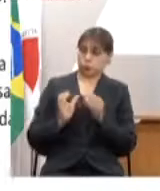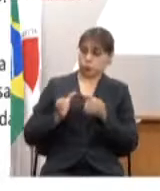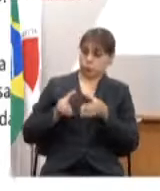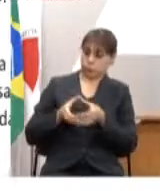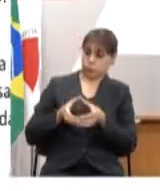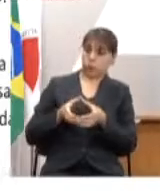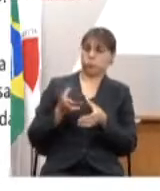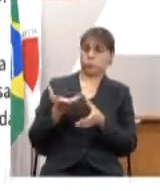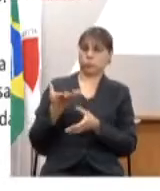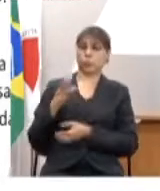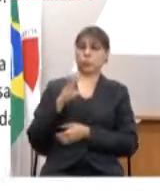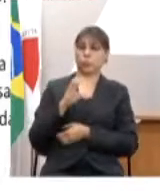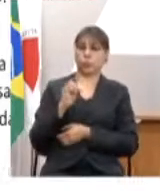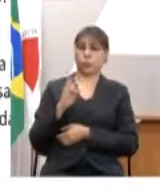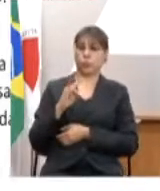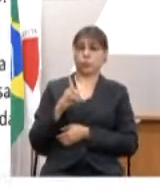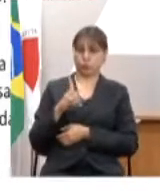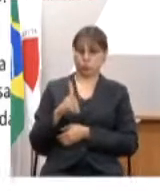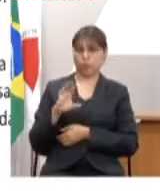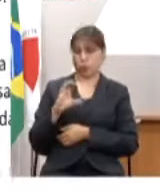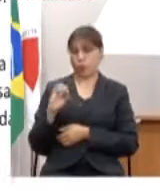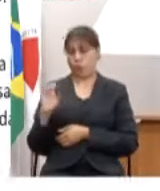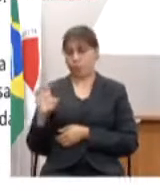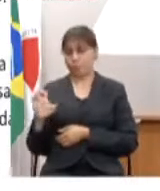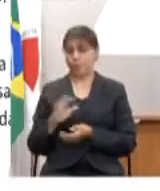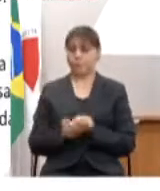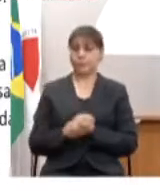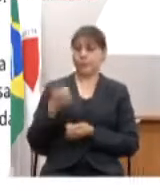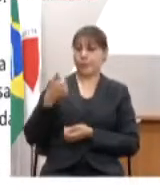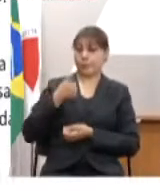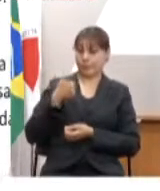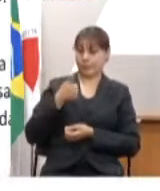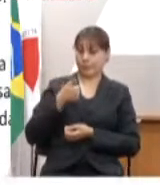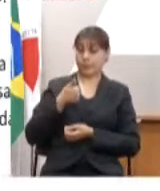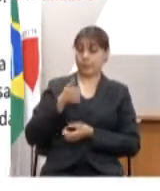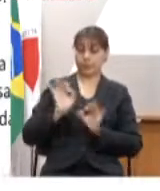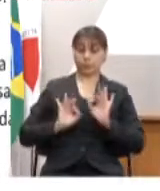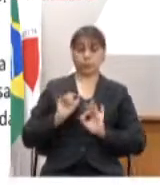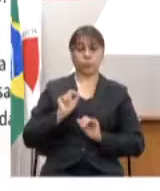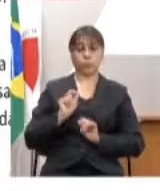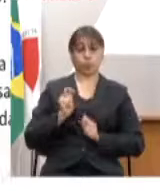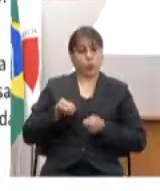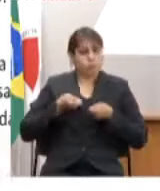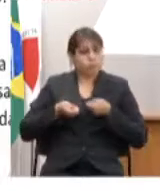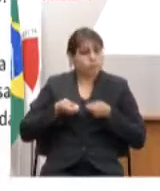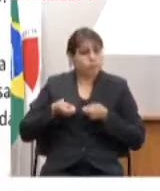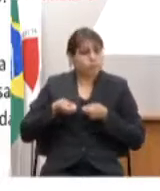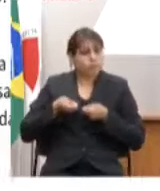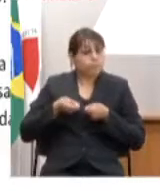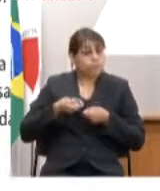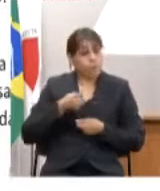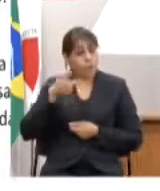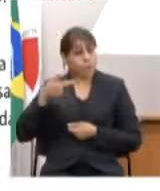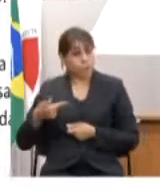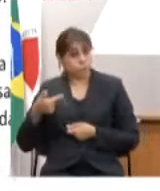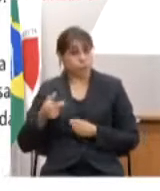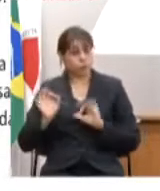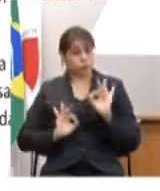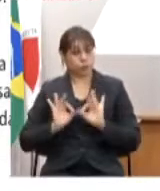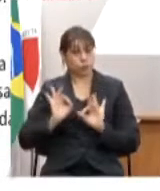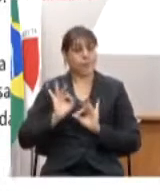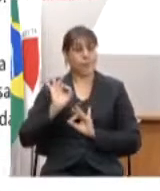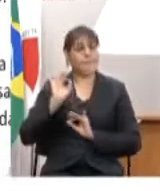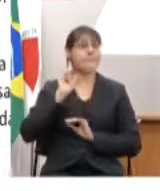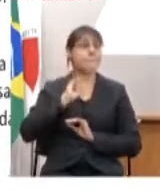esse plano ele tem duas bases primeiro o plano de contingência e depois o programa minas